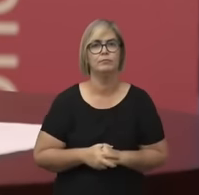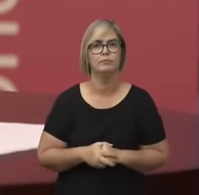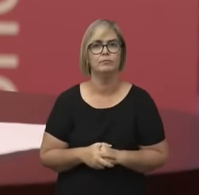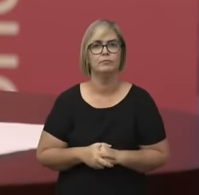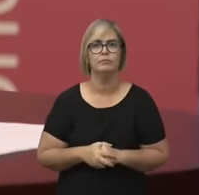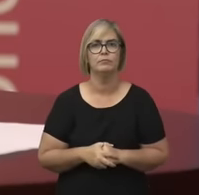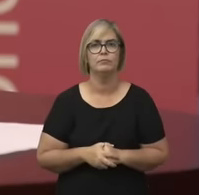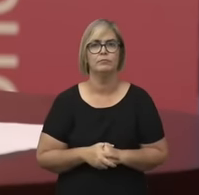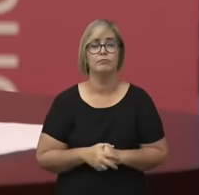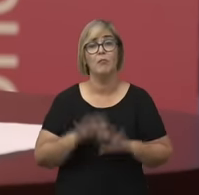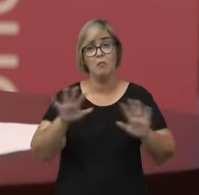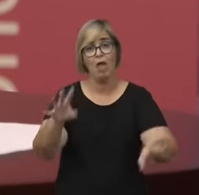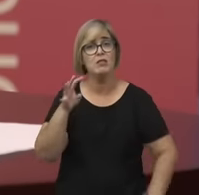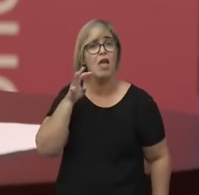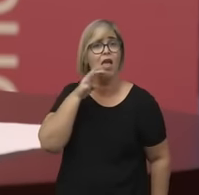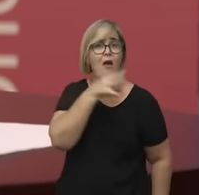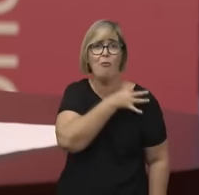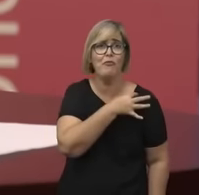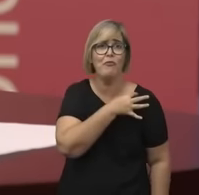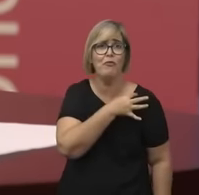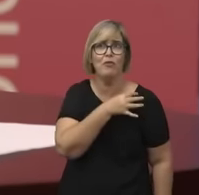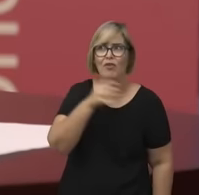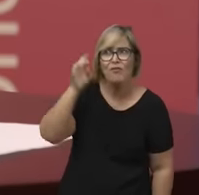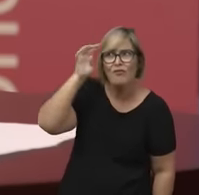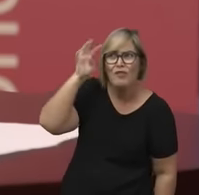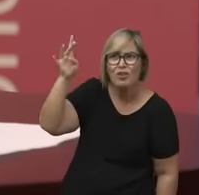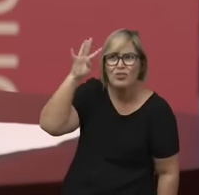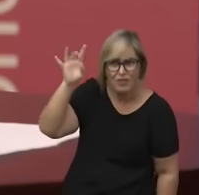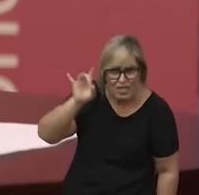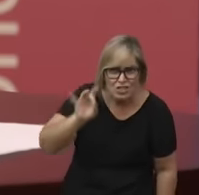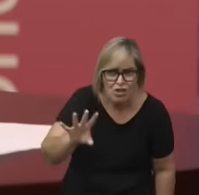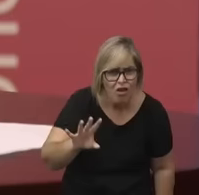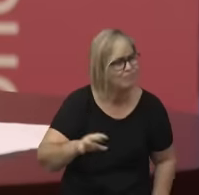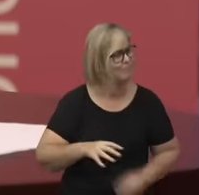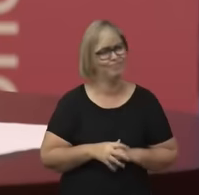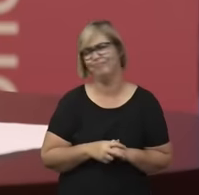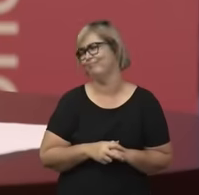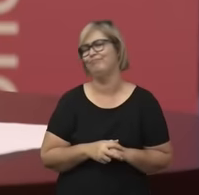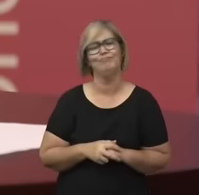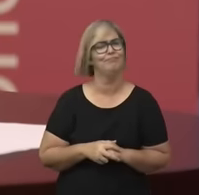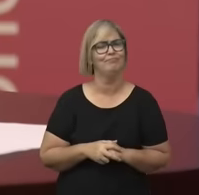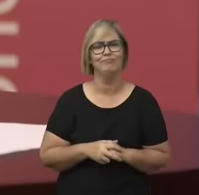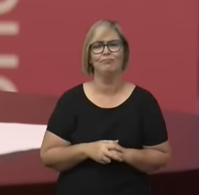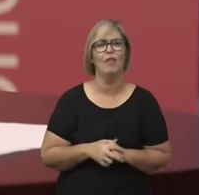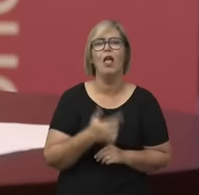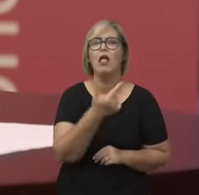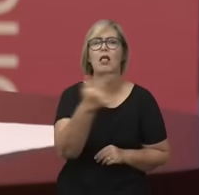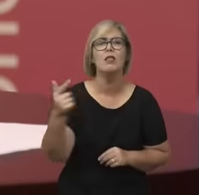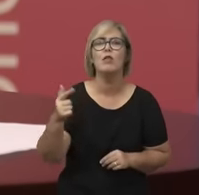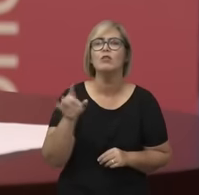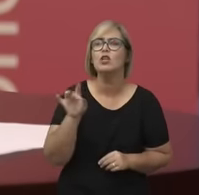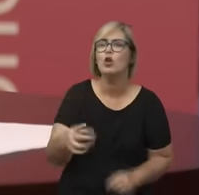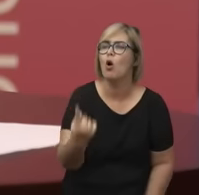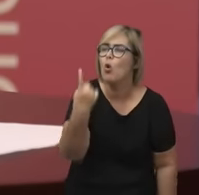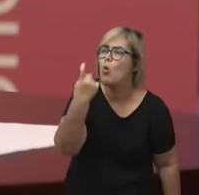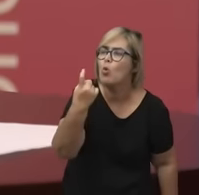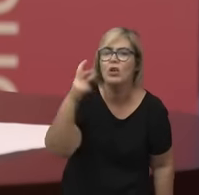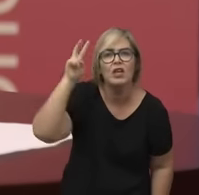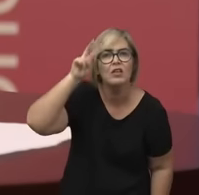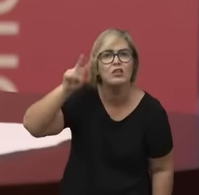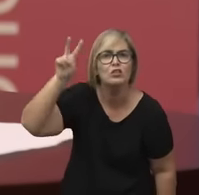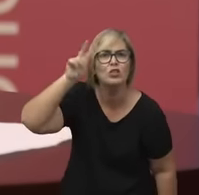é óbvio que a filosofia não é só isso. É óbvio que a filosofia não pode se limitar a essa história, a essa narrativa.